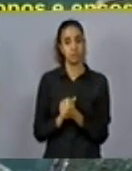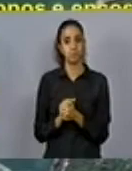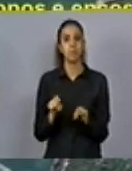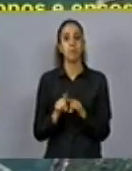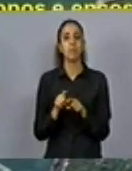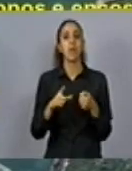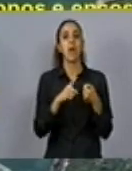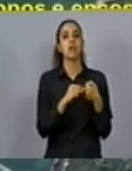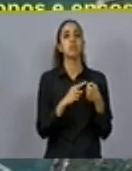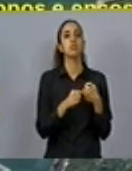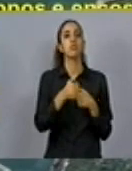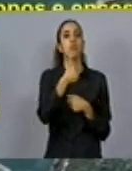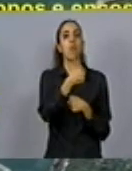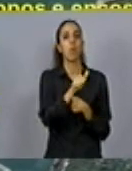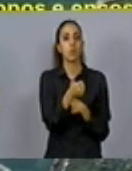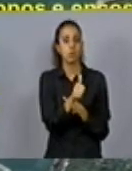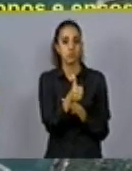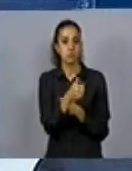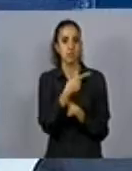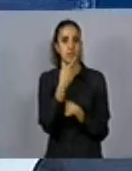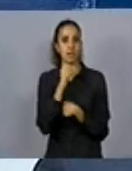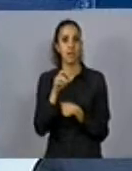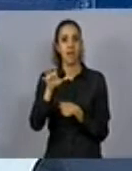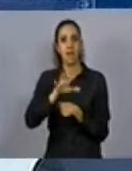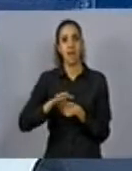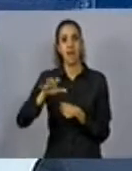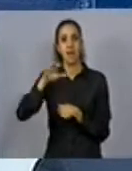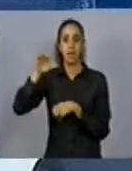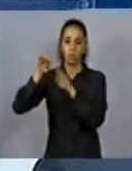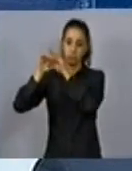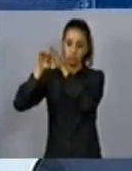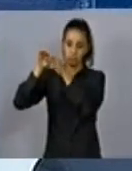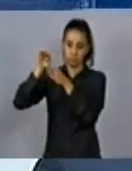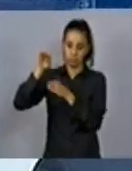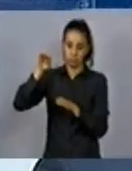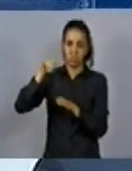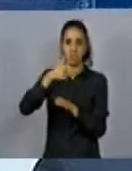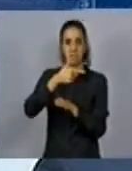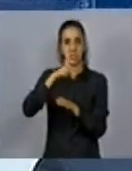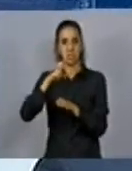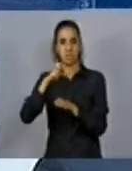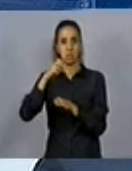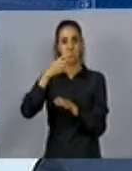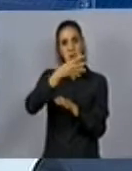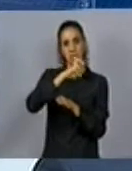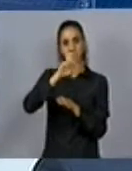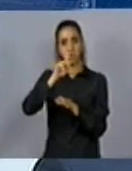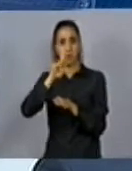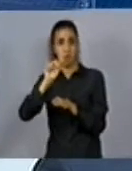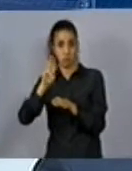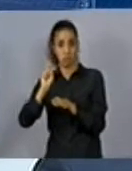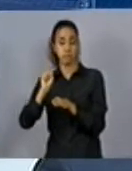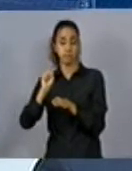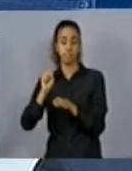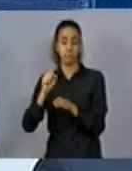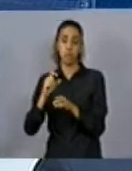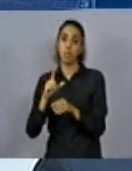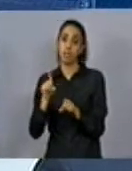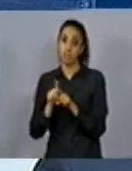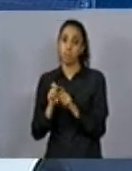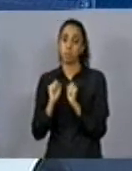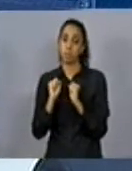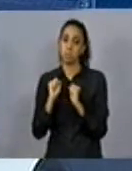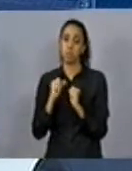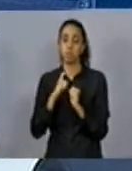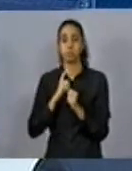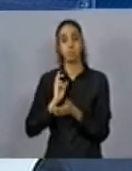artigo 11, que fala a respeito das áreas com declividade entre 25 e 45 graus, que também poderiam permanecer com as